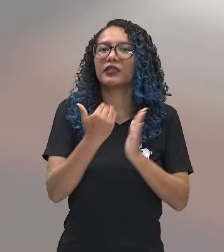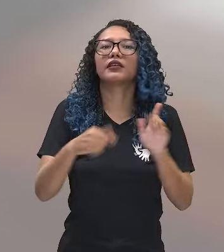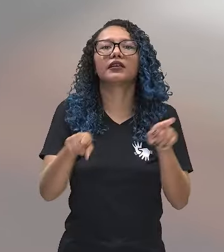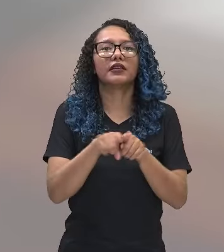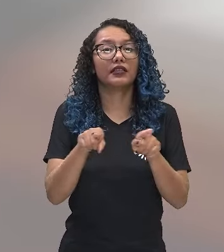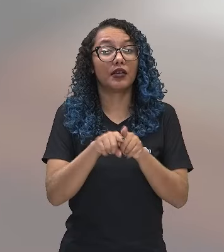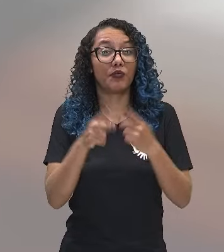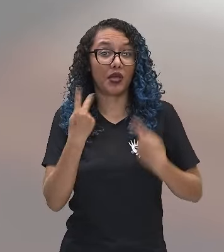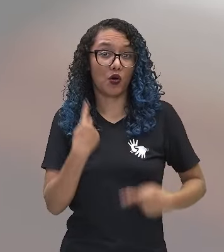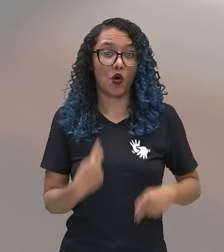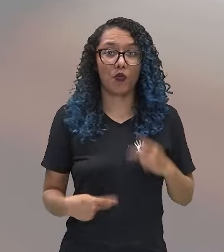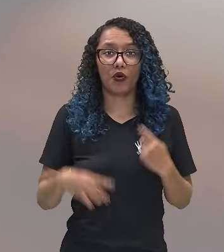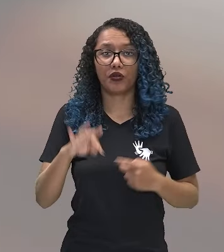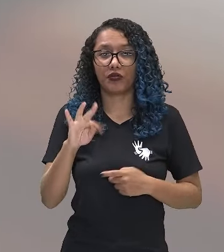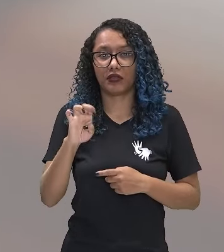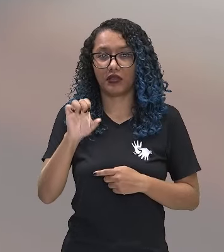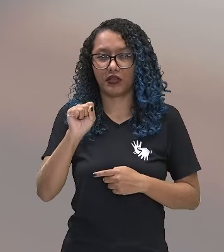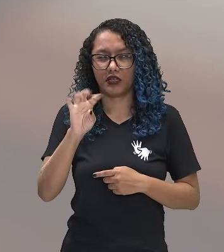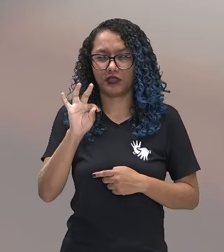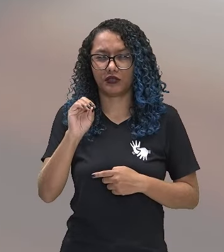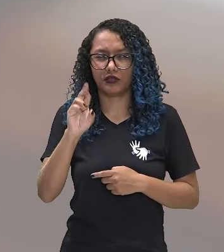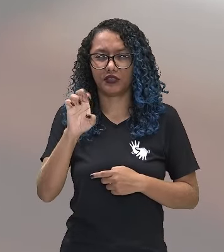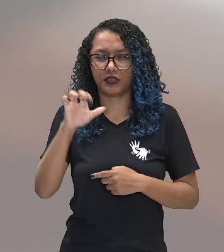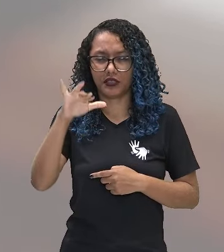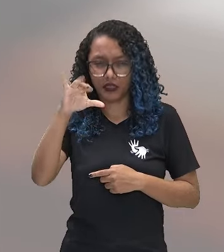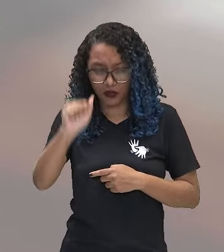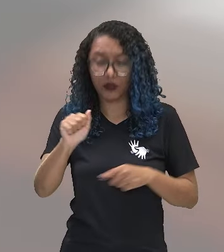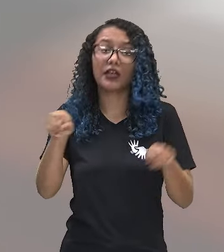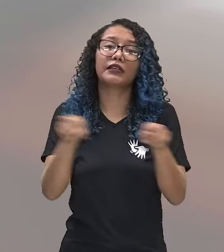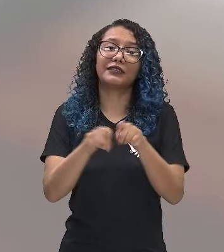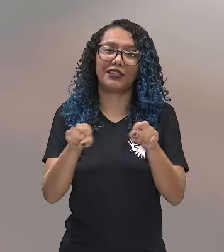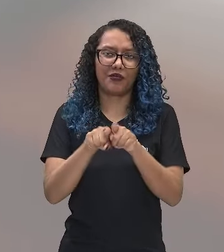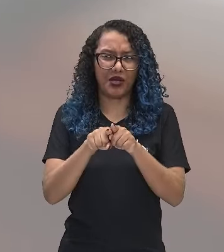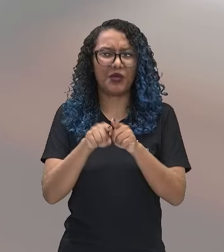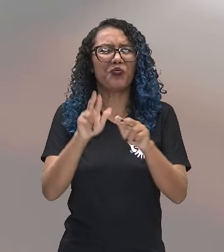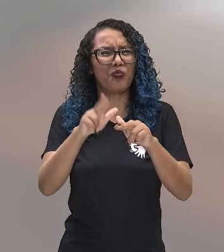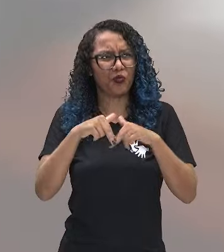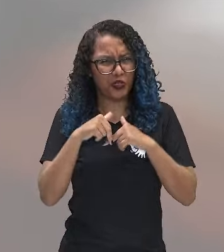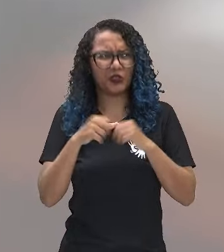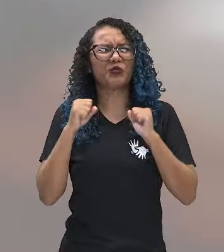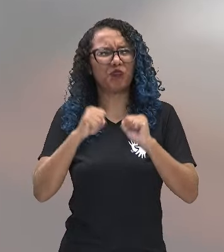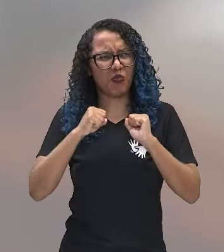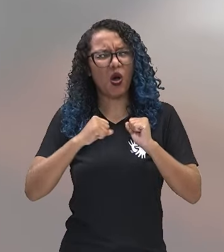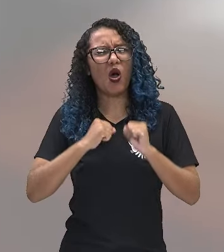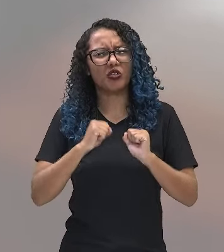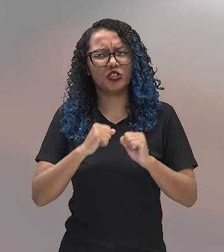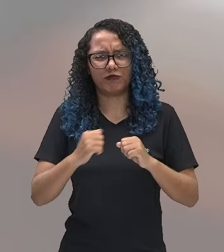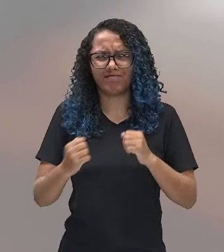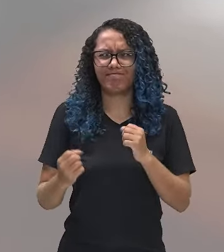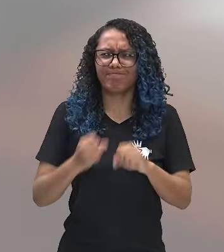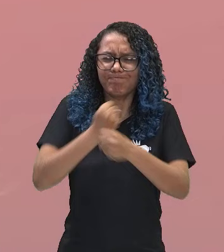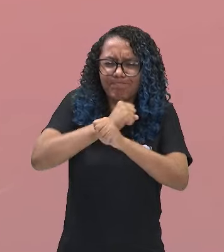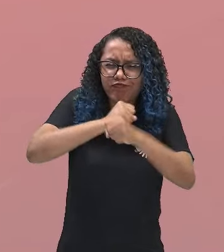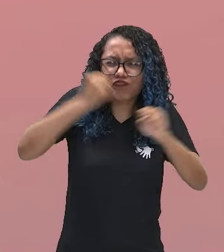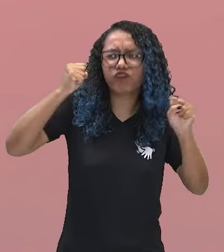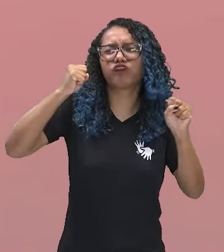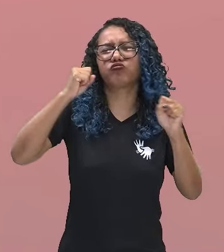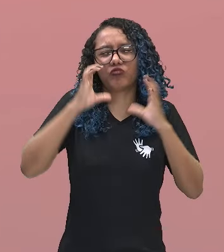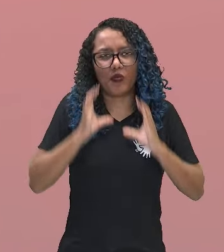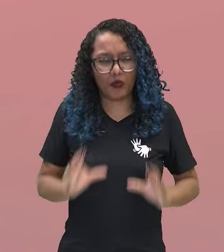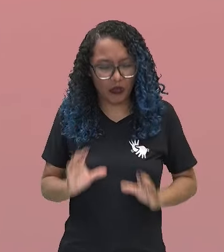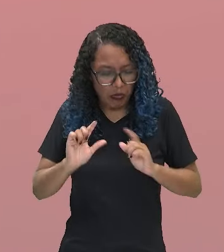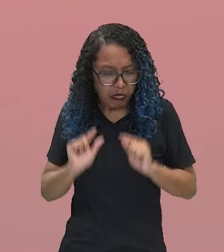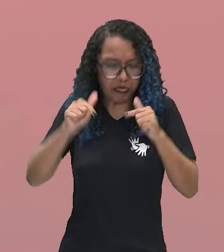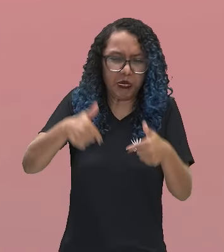altos de testosterona, contribuindo assim para explosões de raiva e comportamento impulsivo. Os